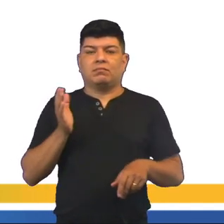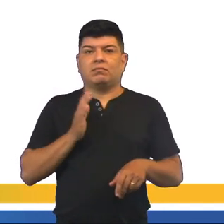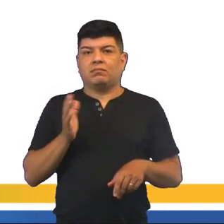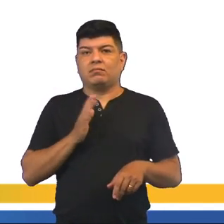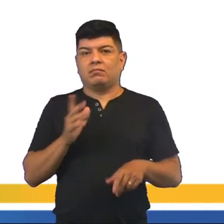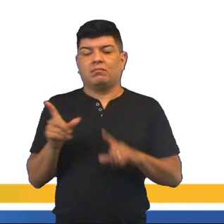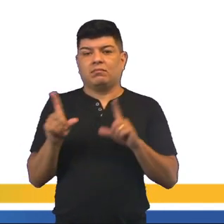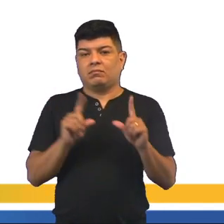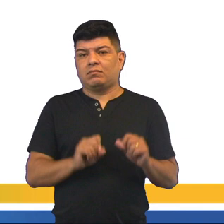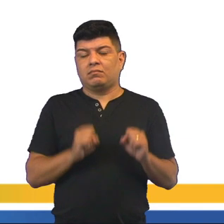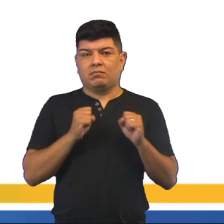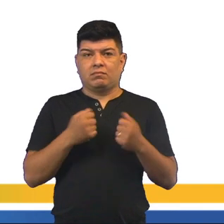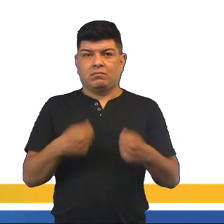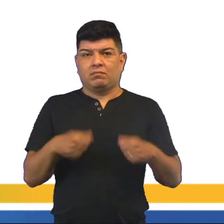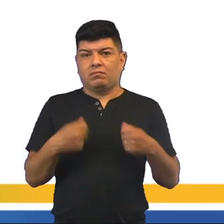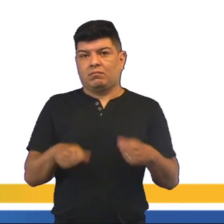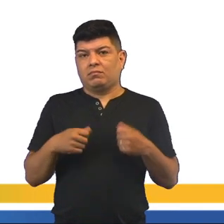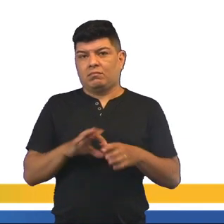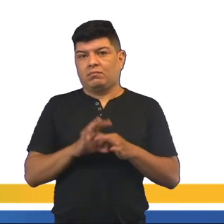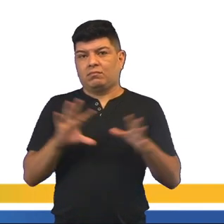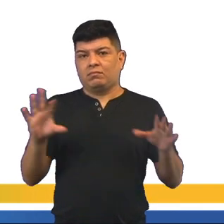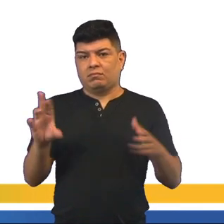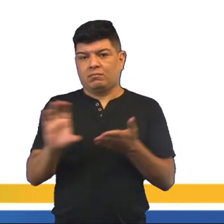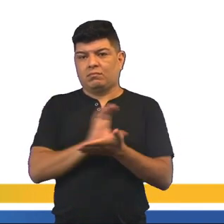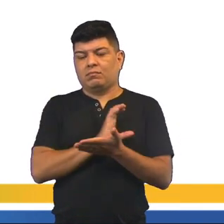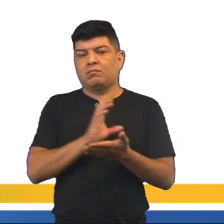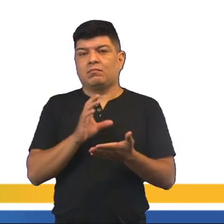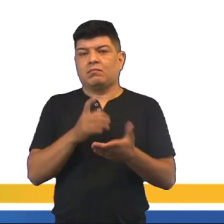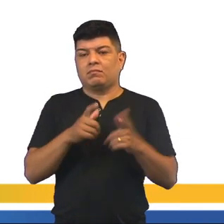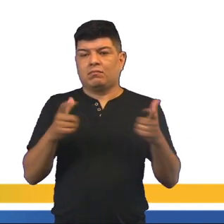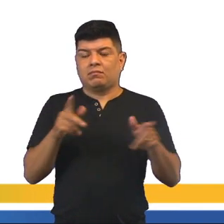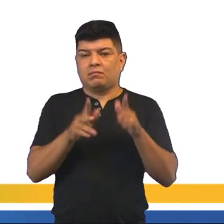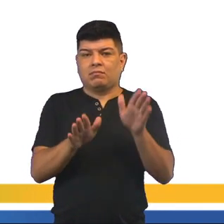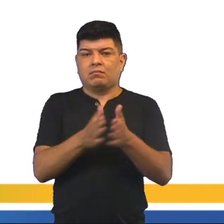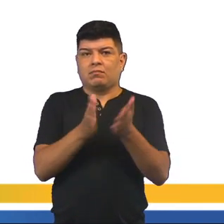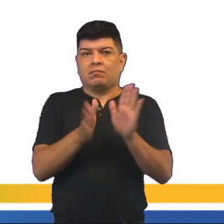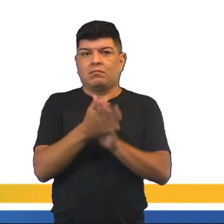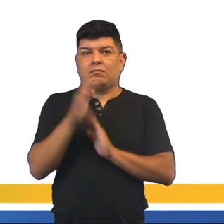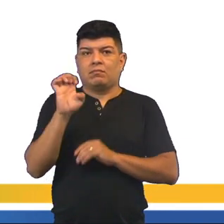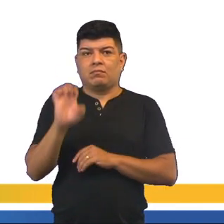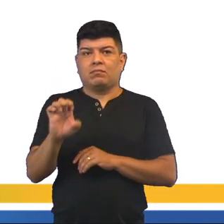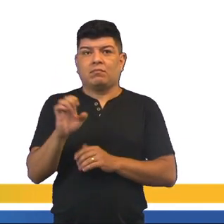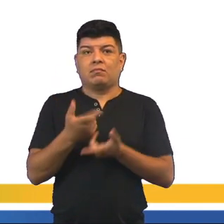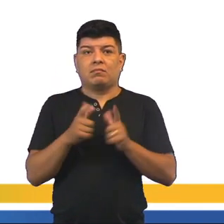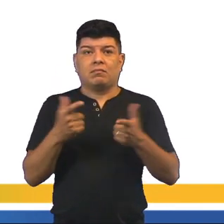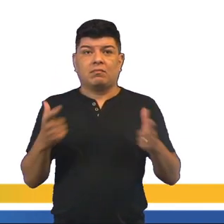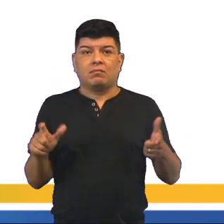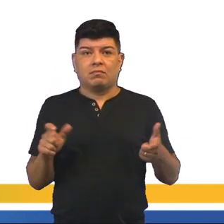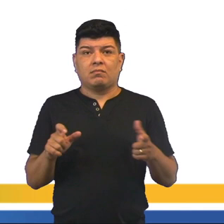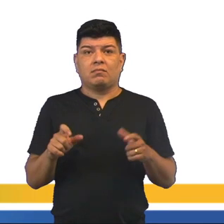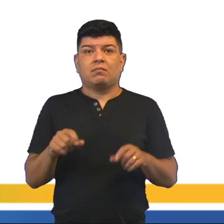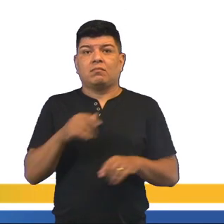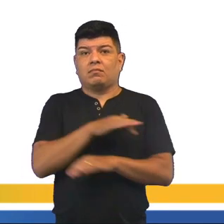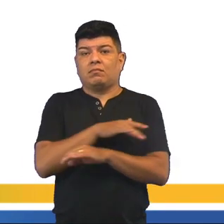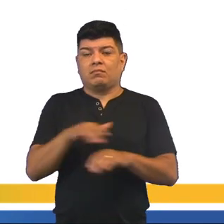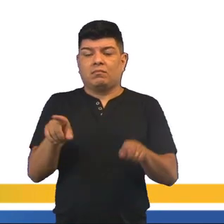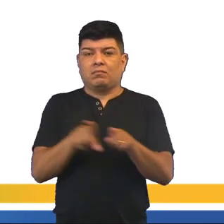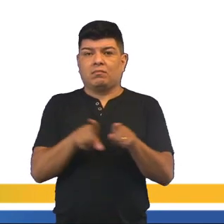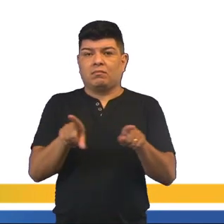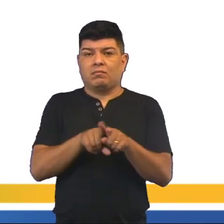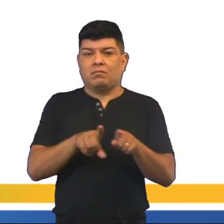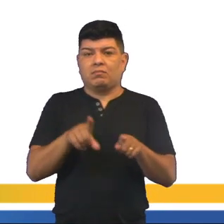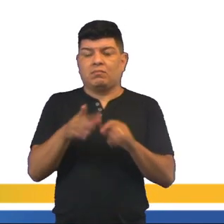e minoria deveriam ceder mais recursos para a maioria pobre. Letra E, a expansão de infraestruturas sociais